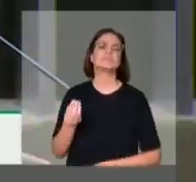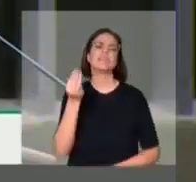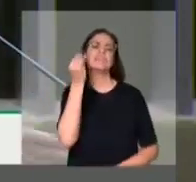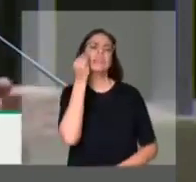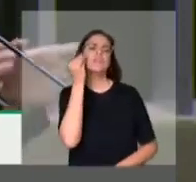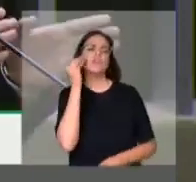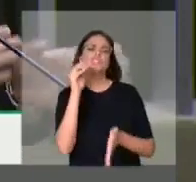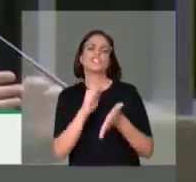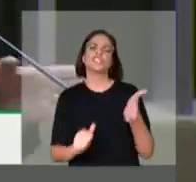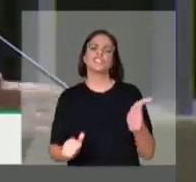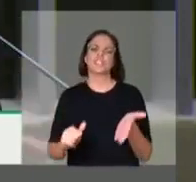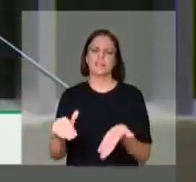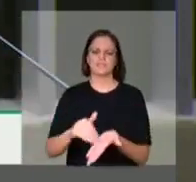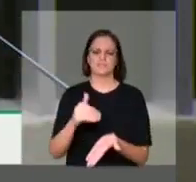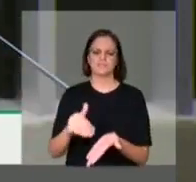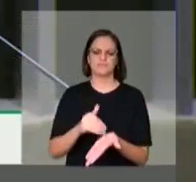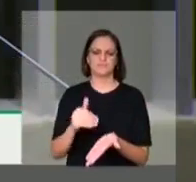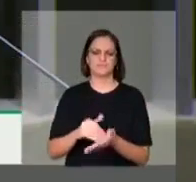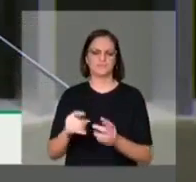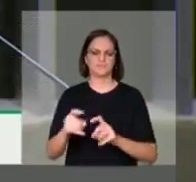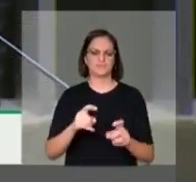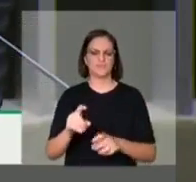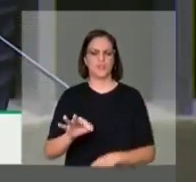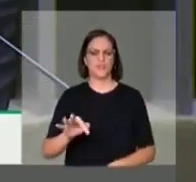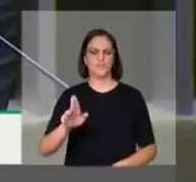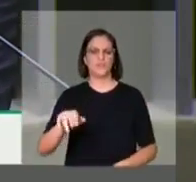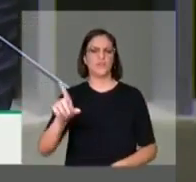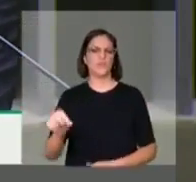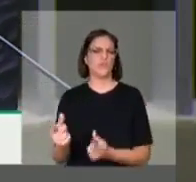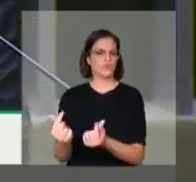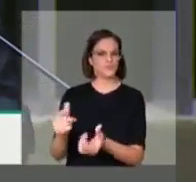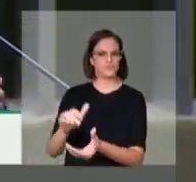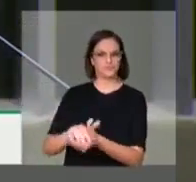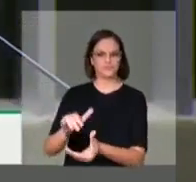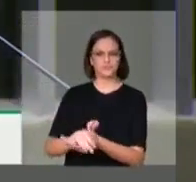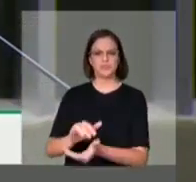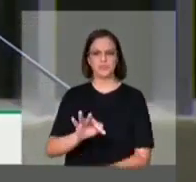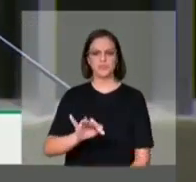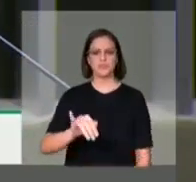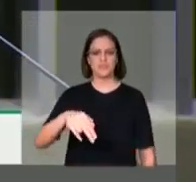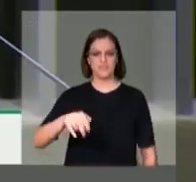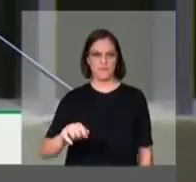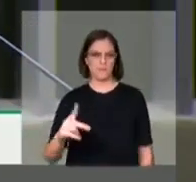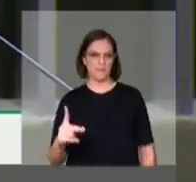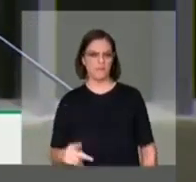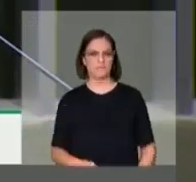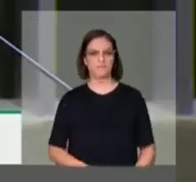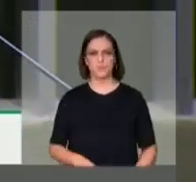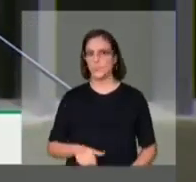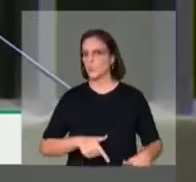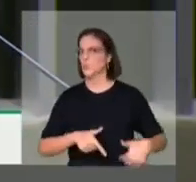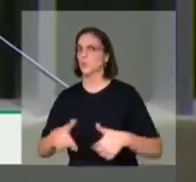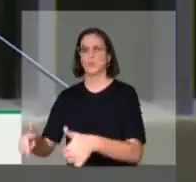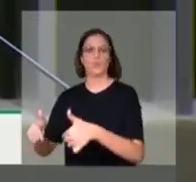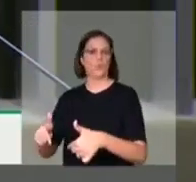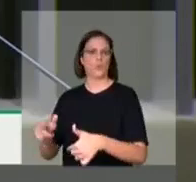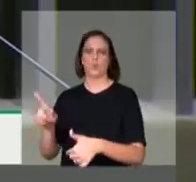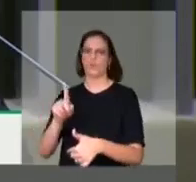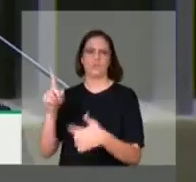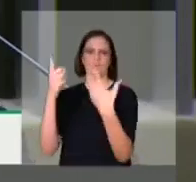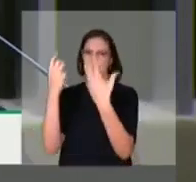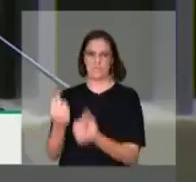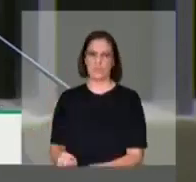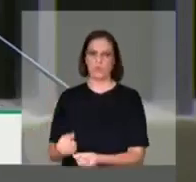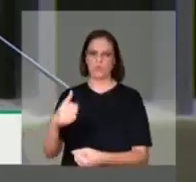Executiva do Fundo Nacional para o Desenvolvimento Científico e Tecnológico da FINEP. Nós derrotamos essa tentativa aqui